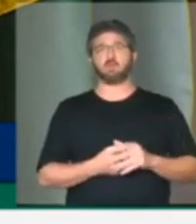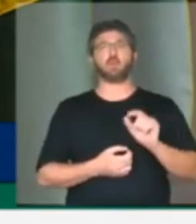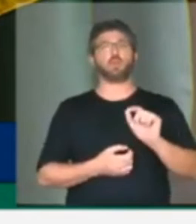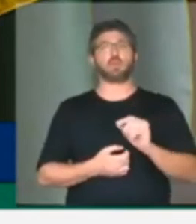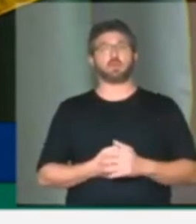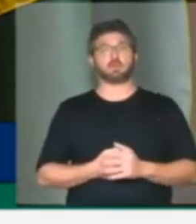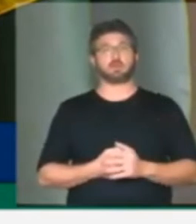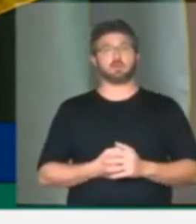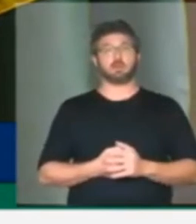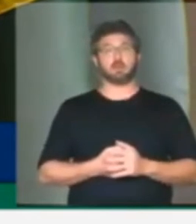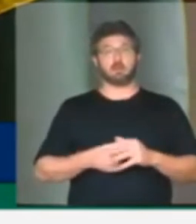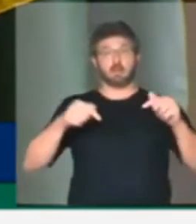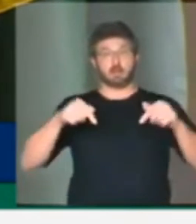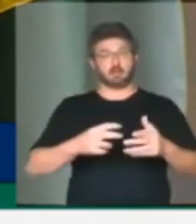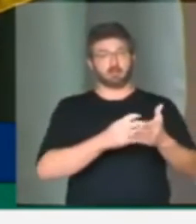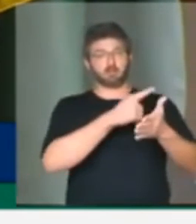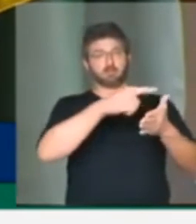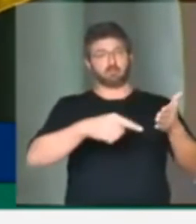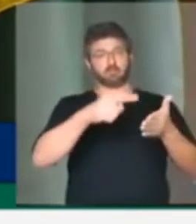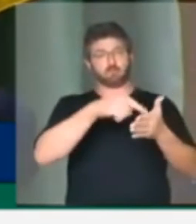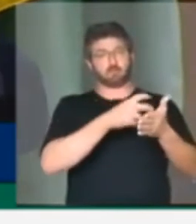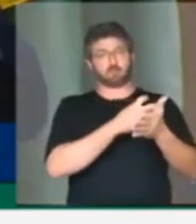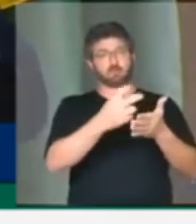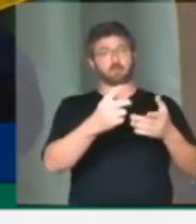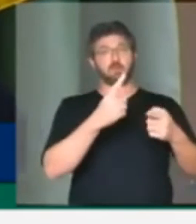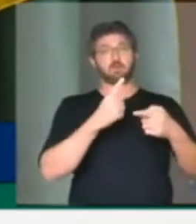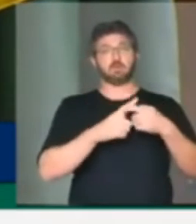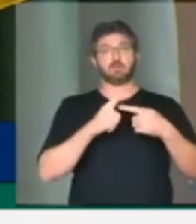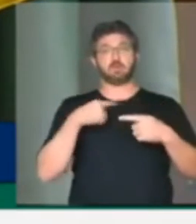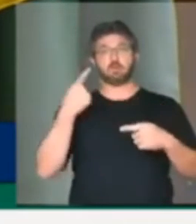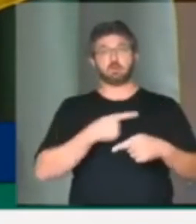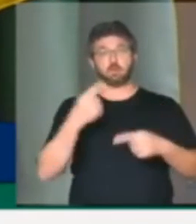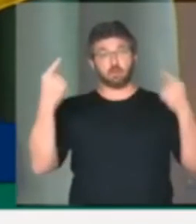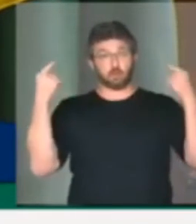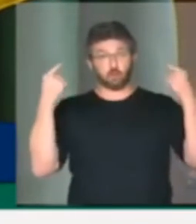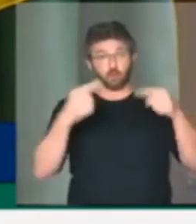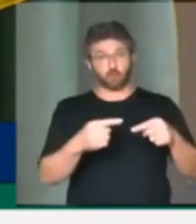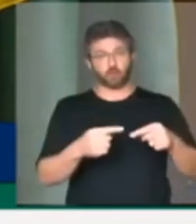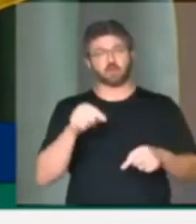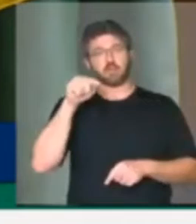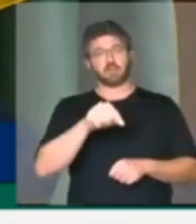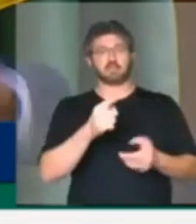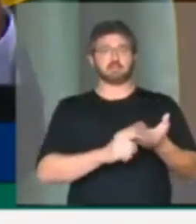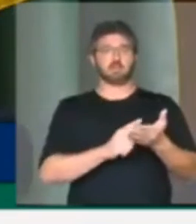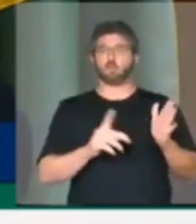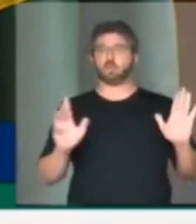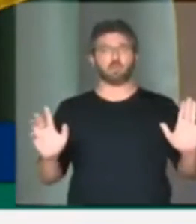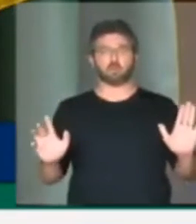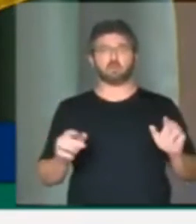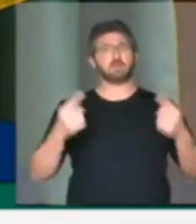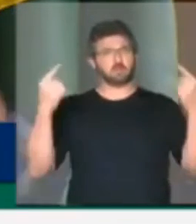nós temos aqui que derrubar esse veto, porque nós somos contrários a esse tipo de acordo. E somos